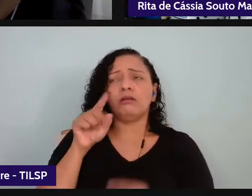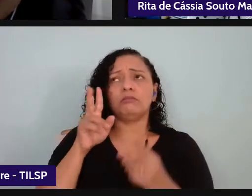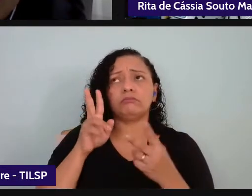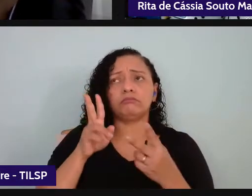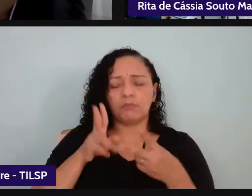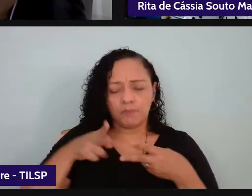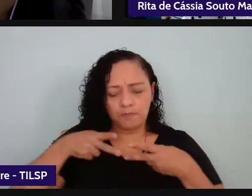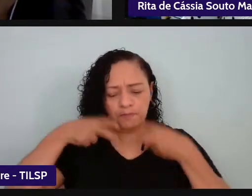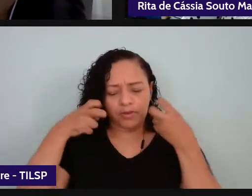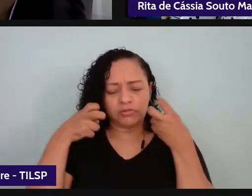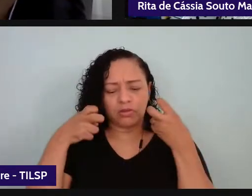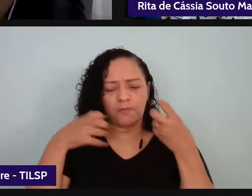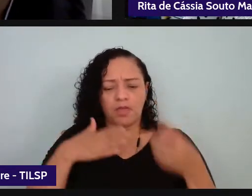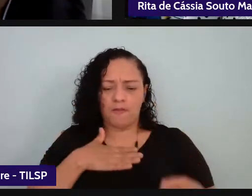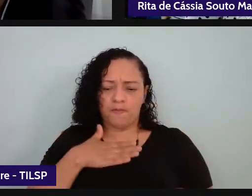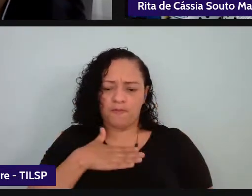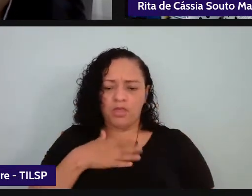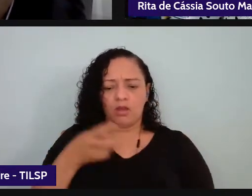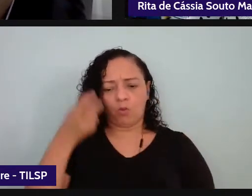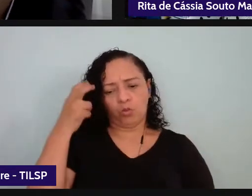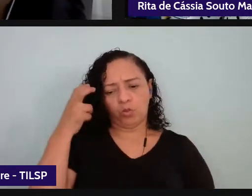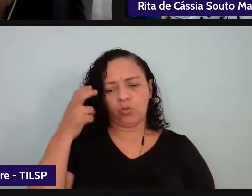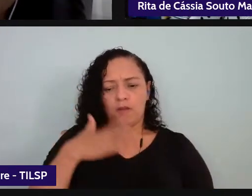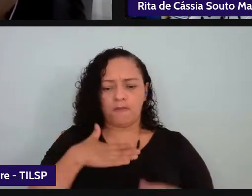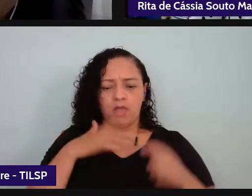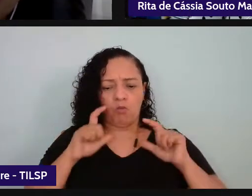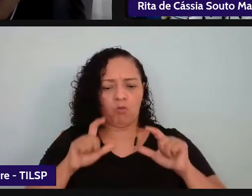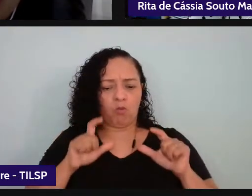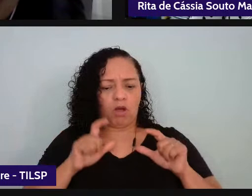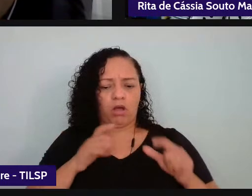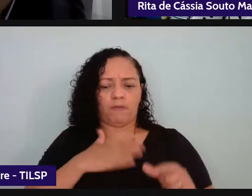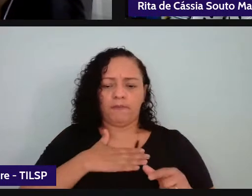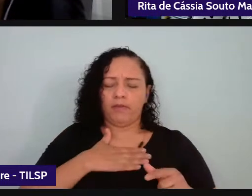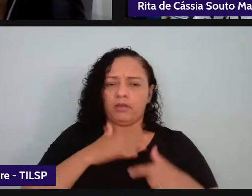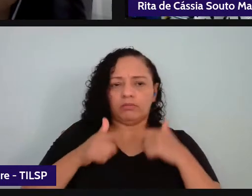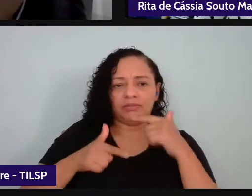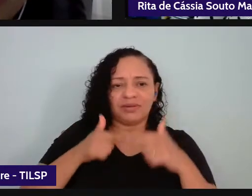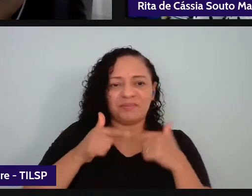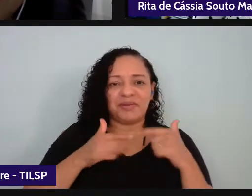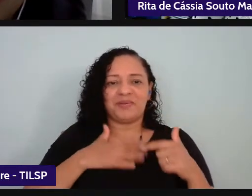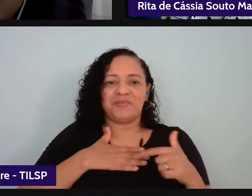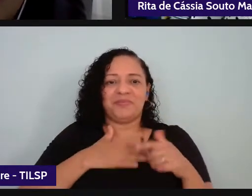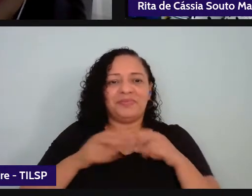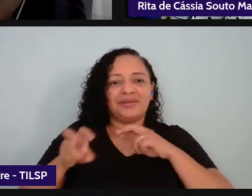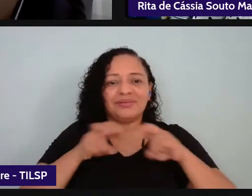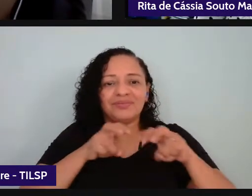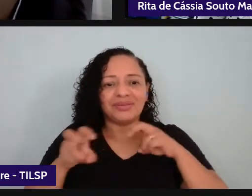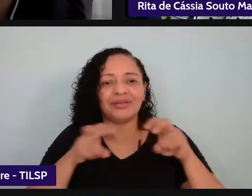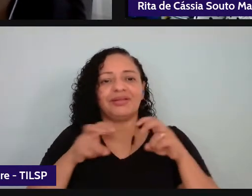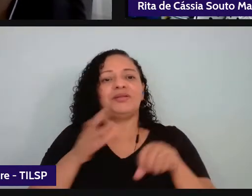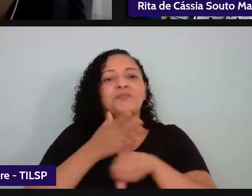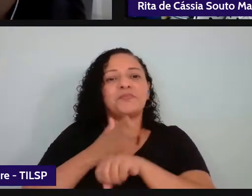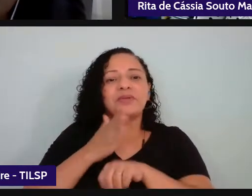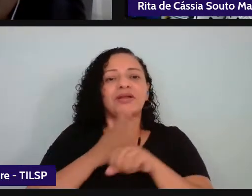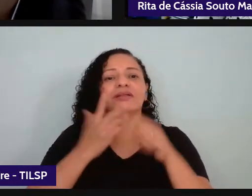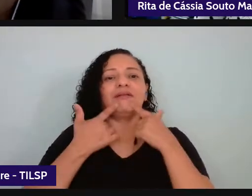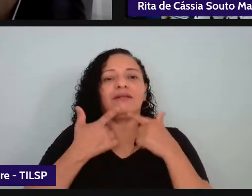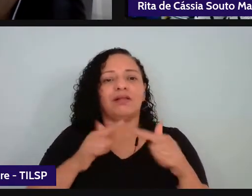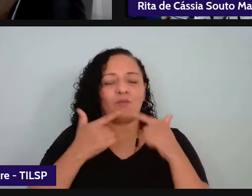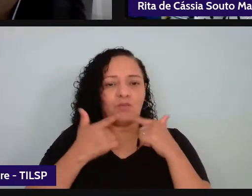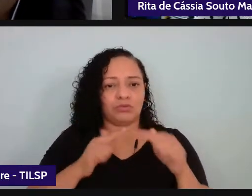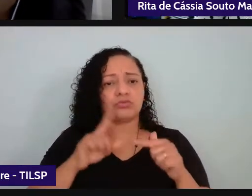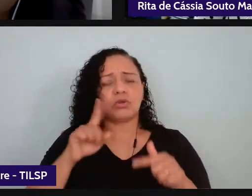reconheça essa sua cultura reconheça a sua atividade reconheça essa prática de linguagem como algo comum